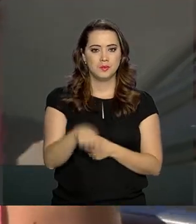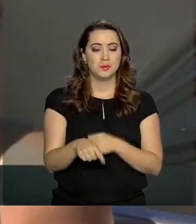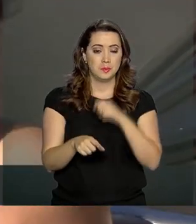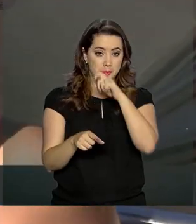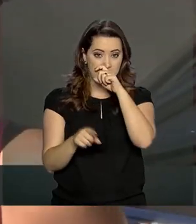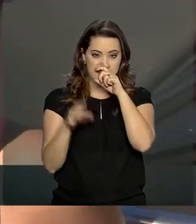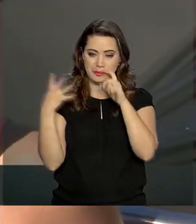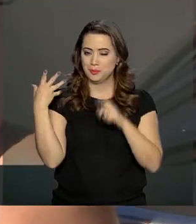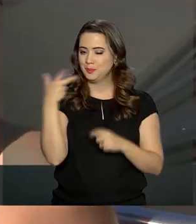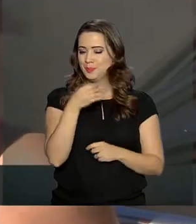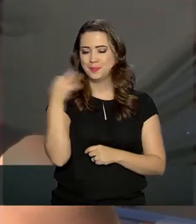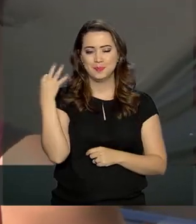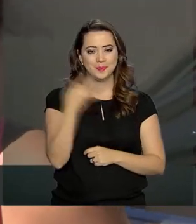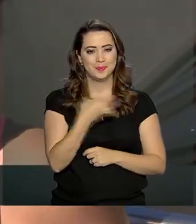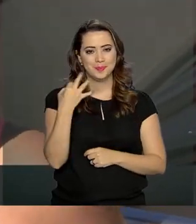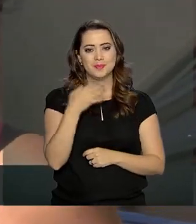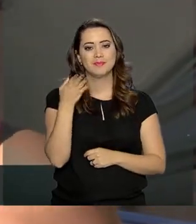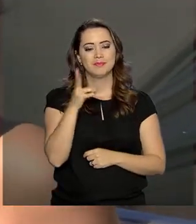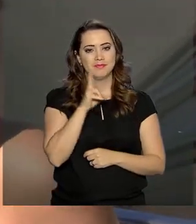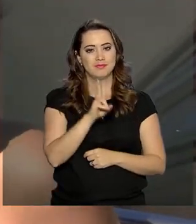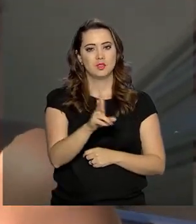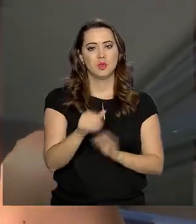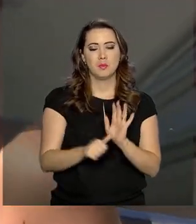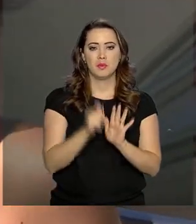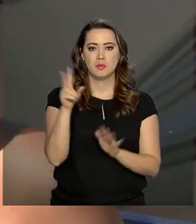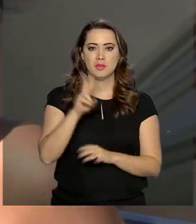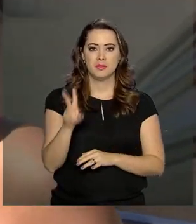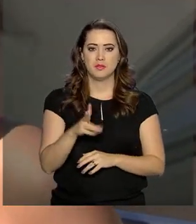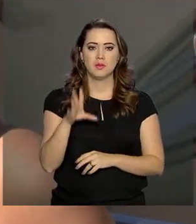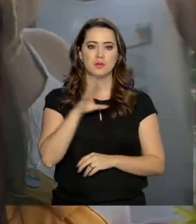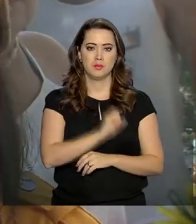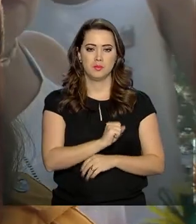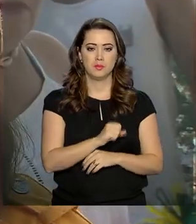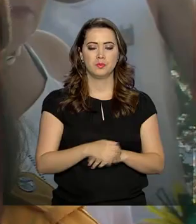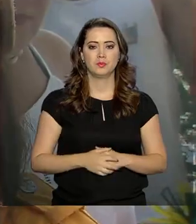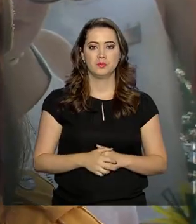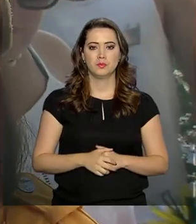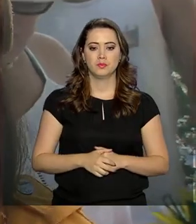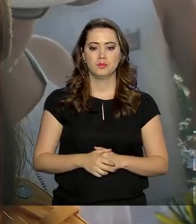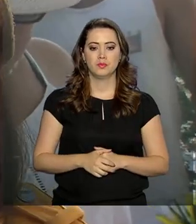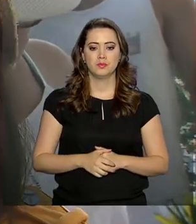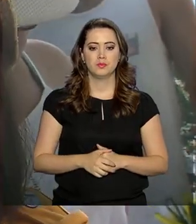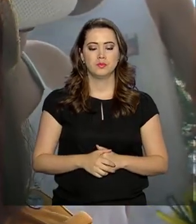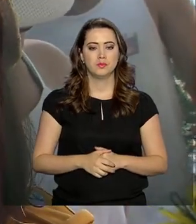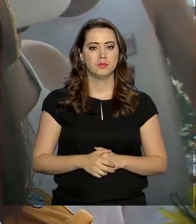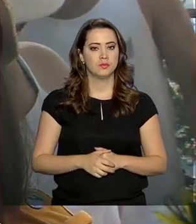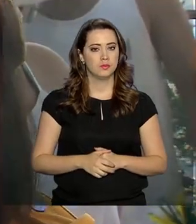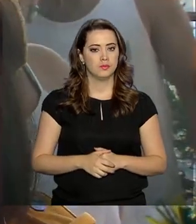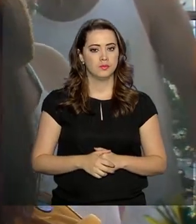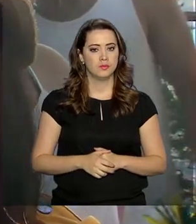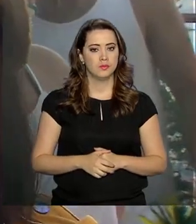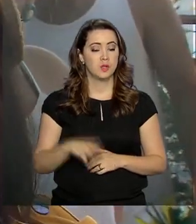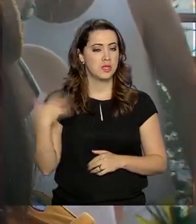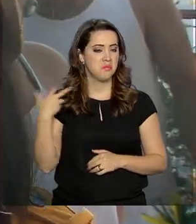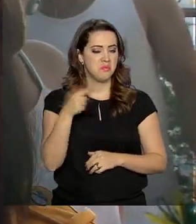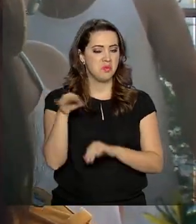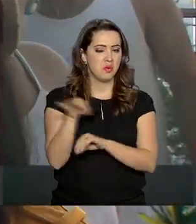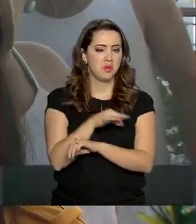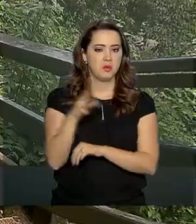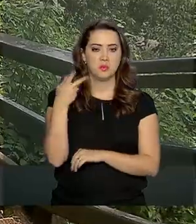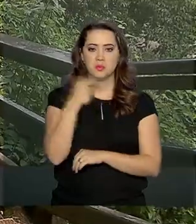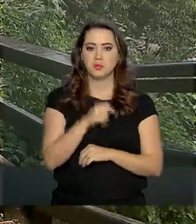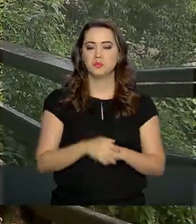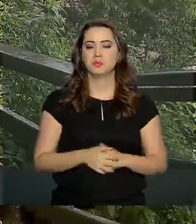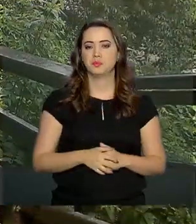é mágico, é incrível vir aqui. Primeira vez, estou amando muito. Essa conexão entre a natureza e a arquitetura é muito